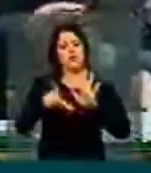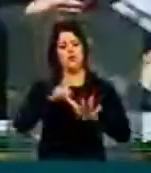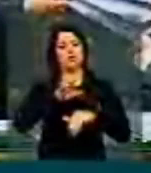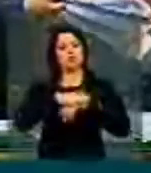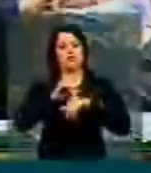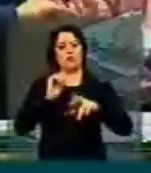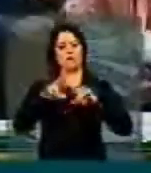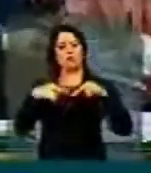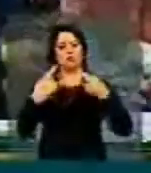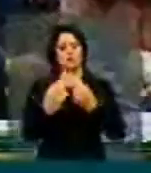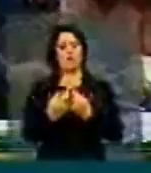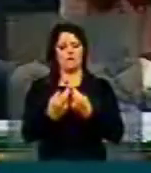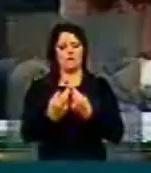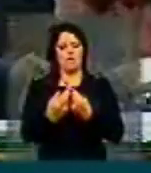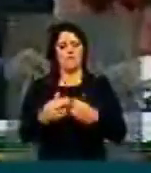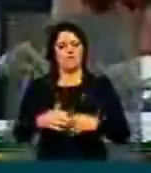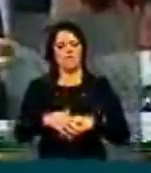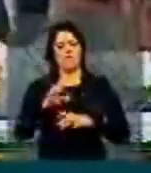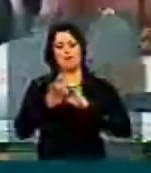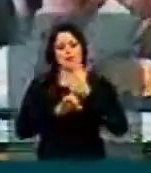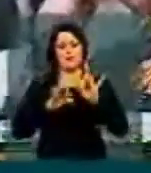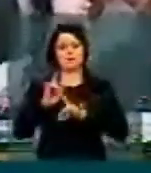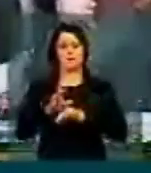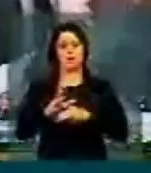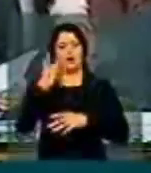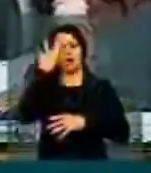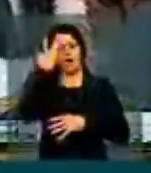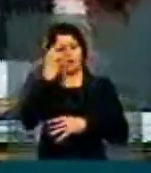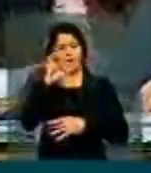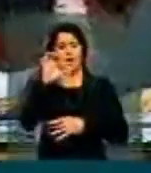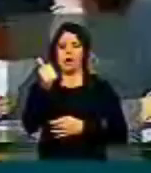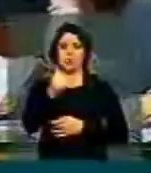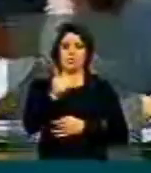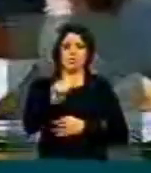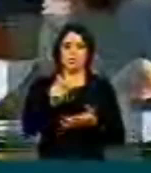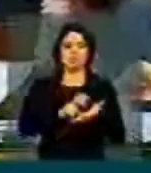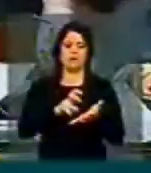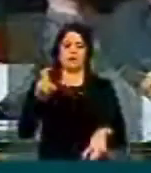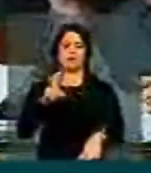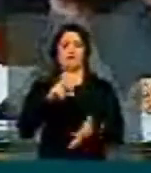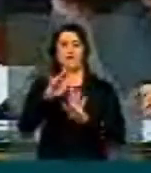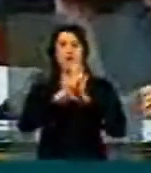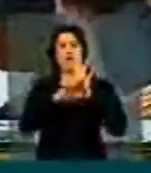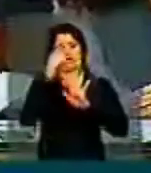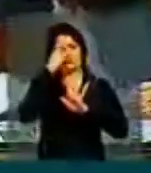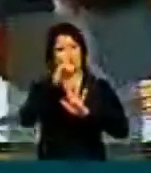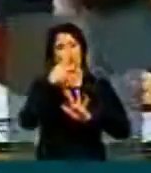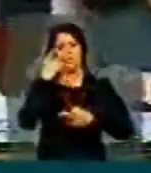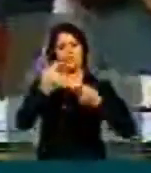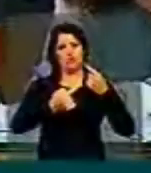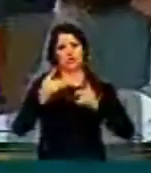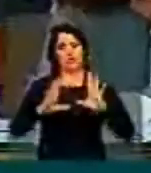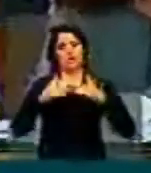sessão extraordinária para amanhã, às 11 horas, para a seguinte hora do dia. Instrução em turno único